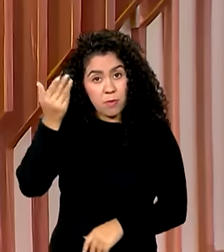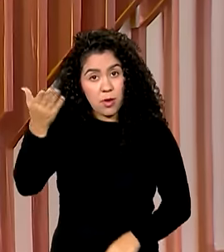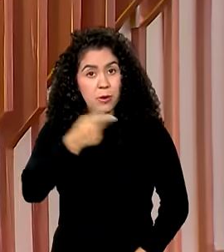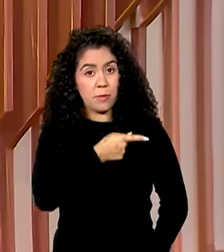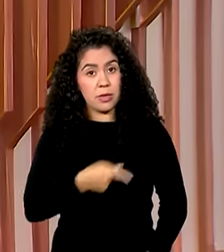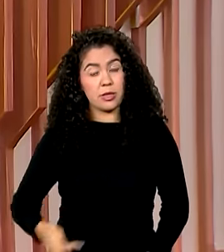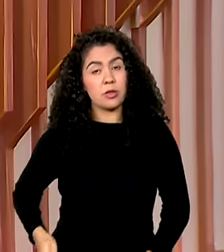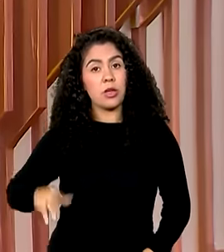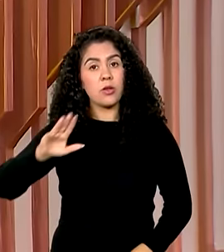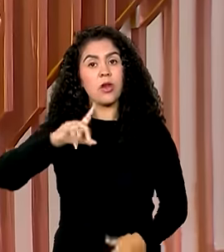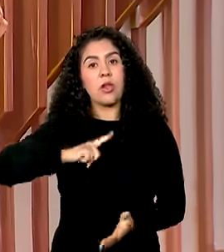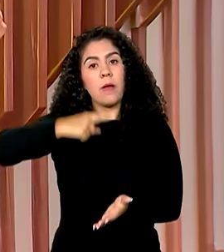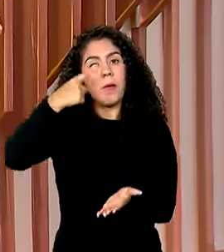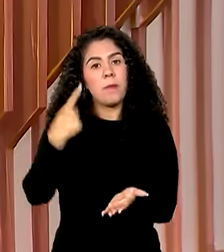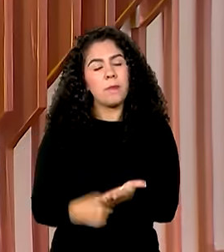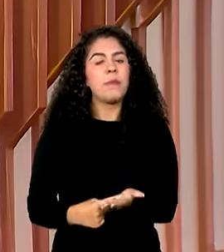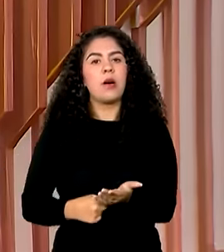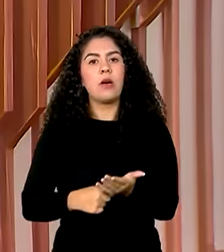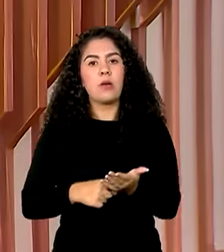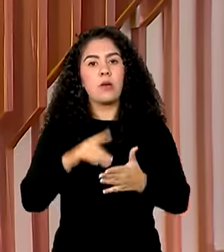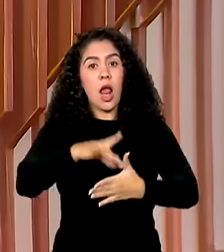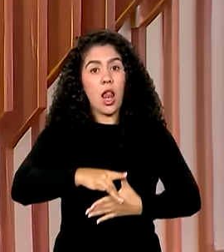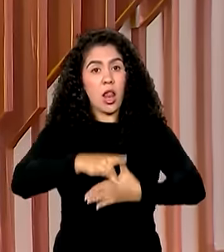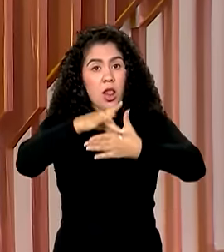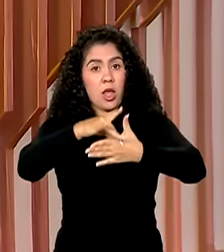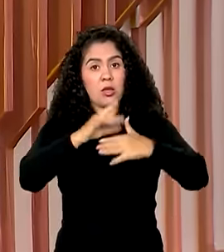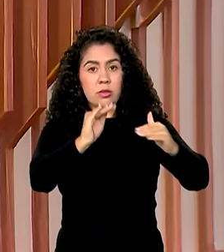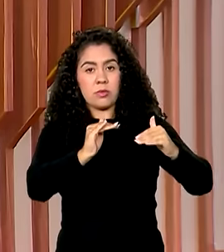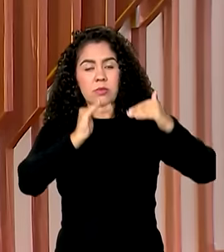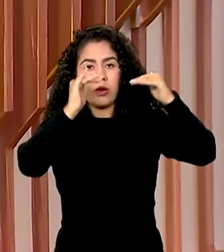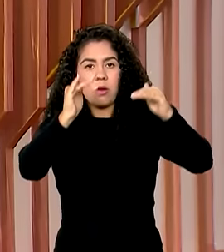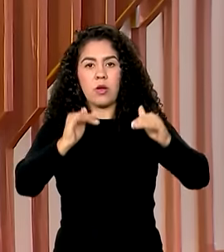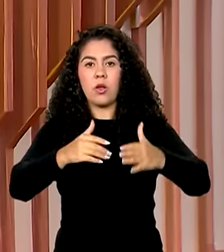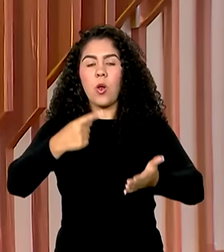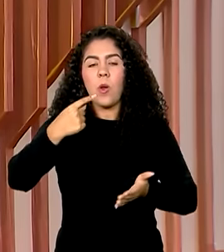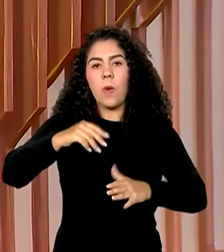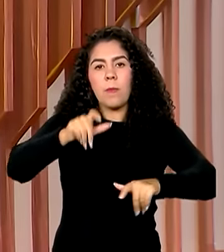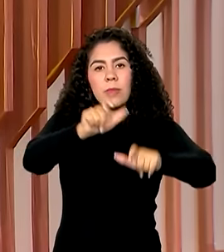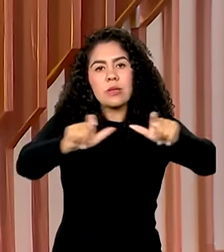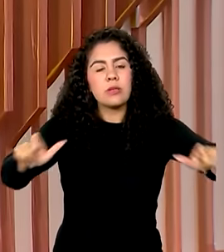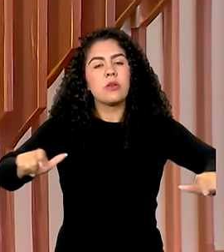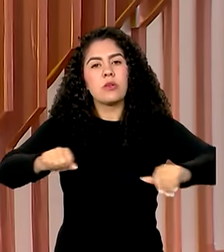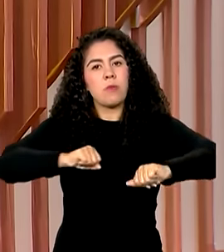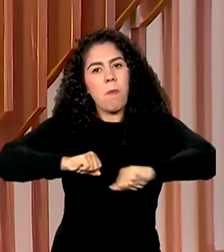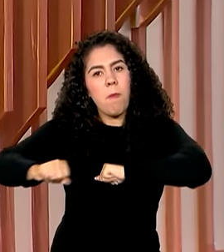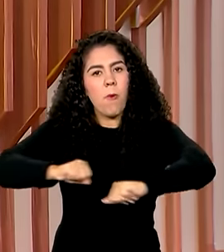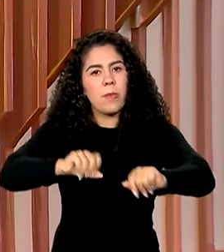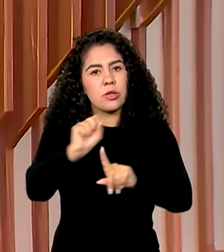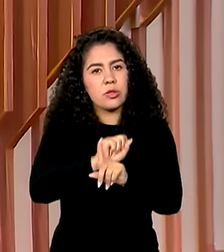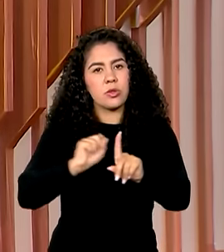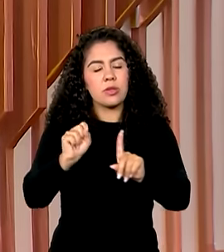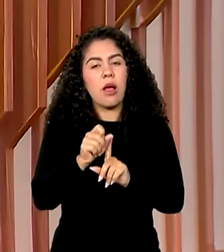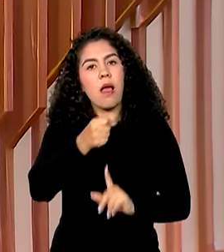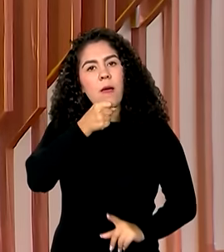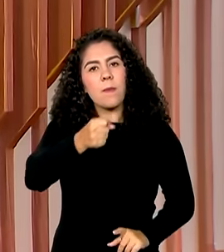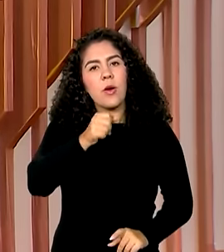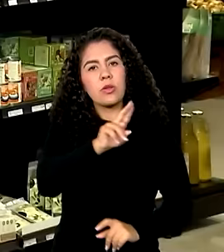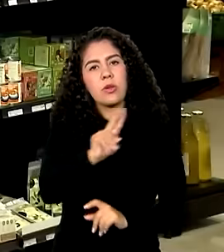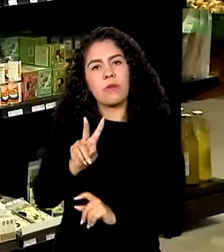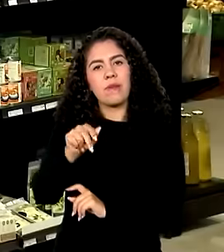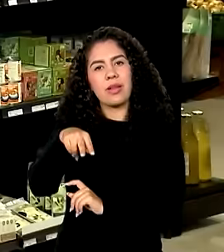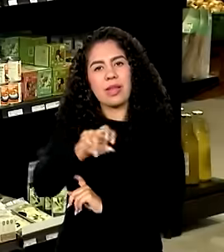Lula se reuniu com lideranças de movimentos sociais de todo o país. A repórter Vanessa Casalino acompanhou.